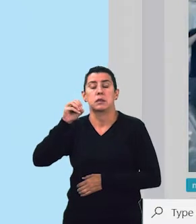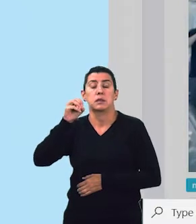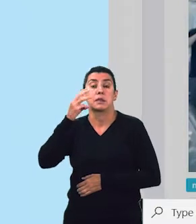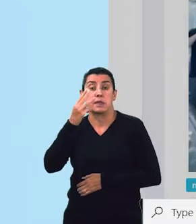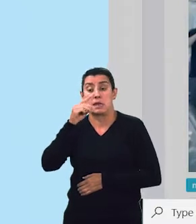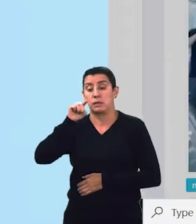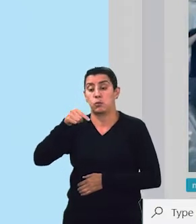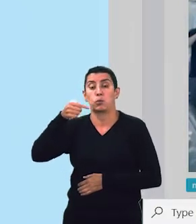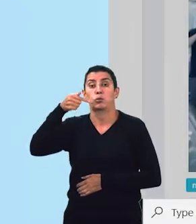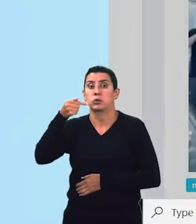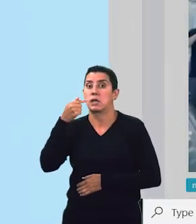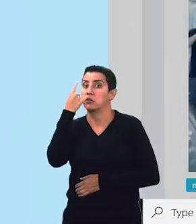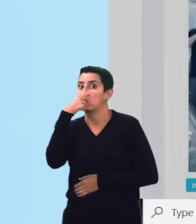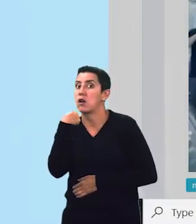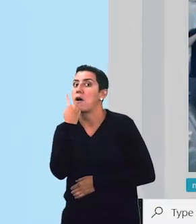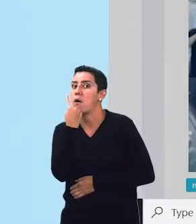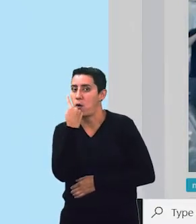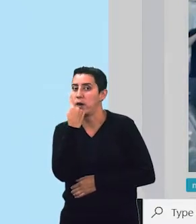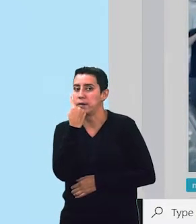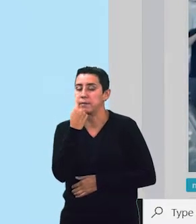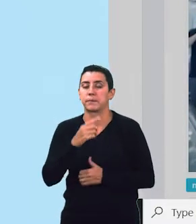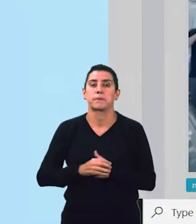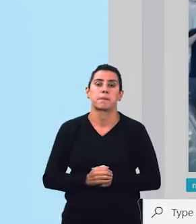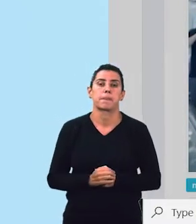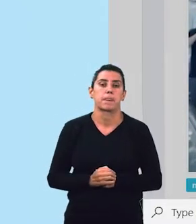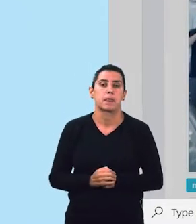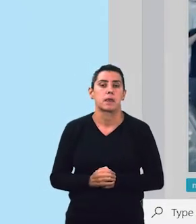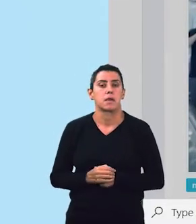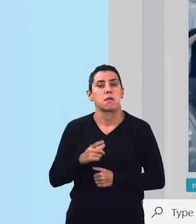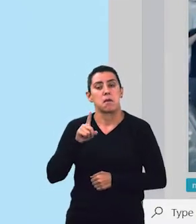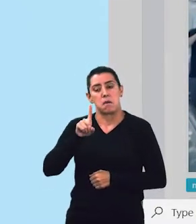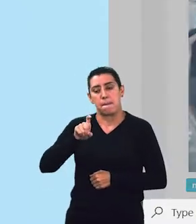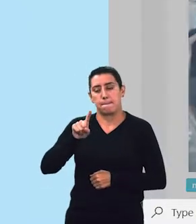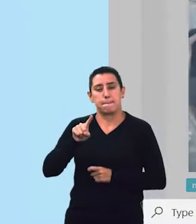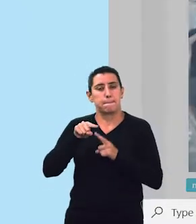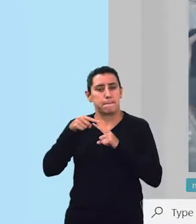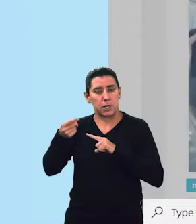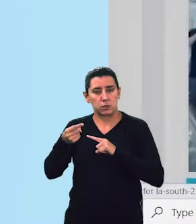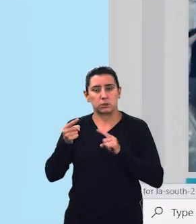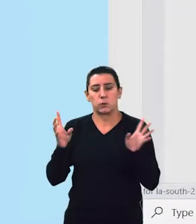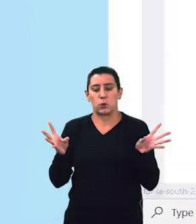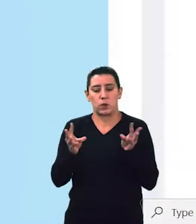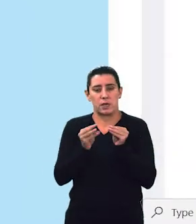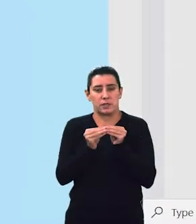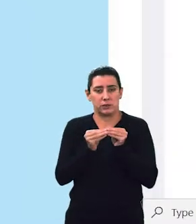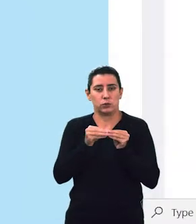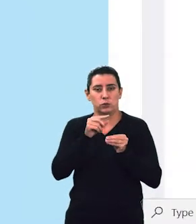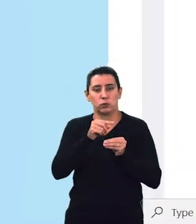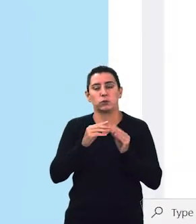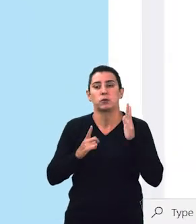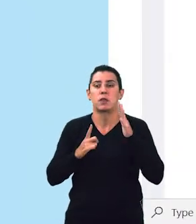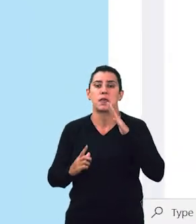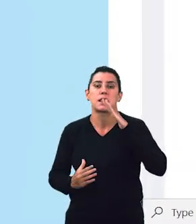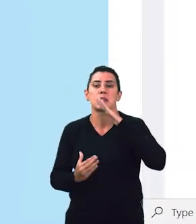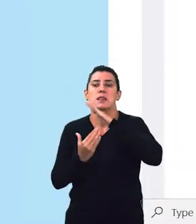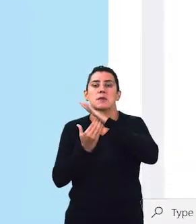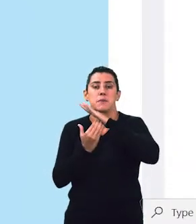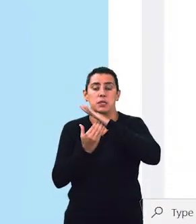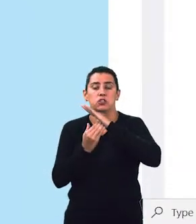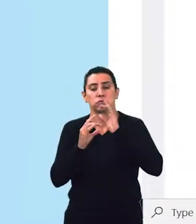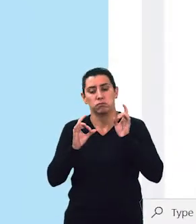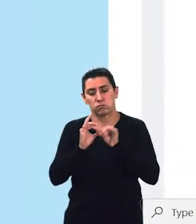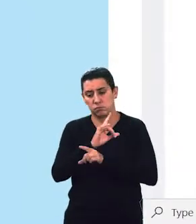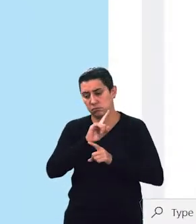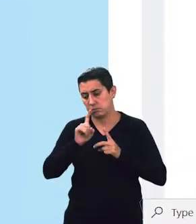Então, lá. Next, um resumo da minha solicitação e um submit. Em seguida, o que